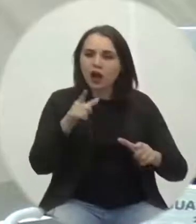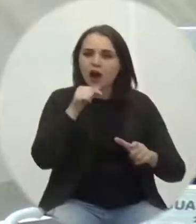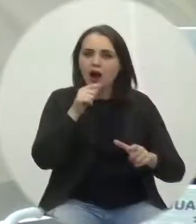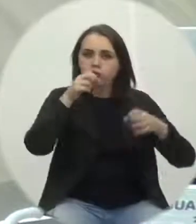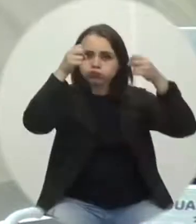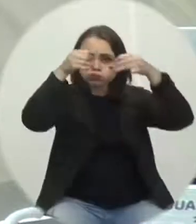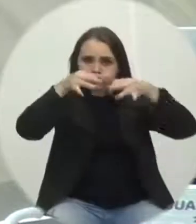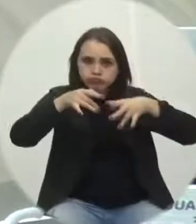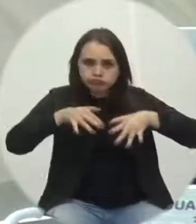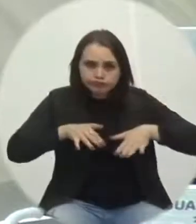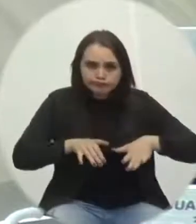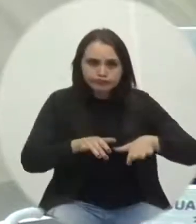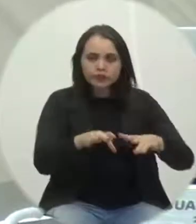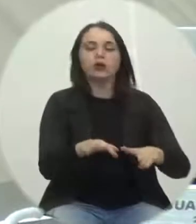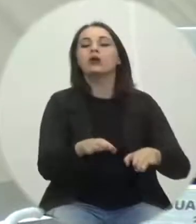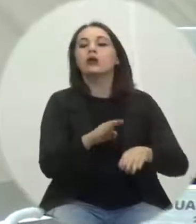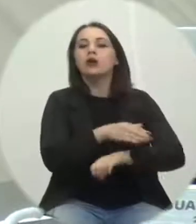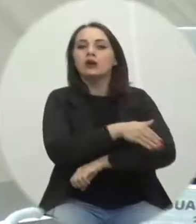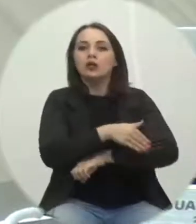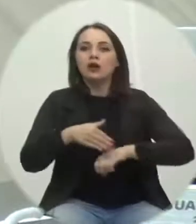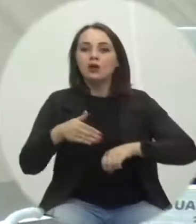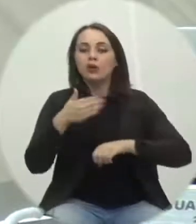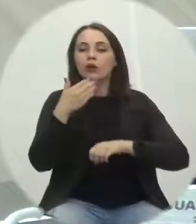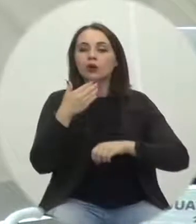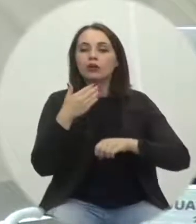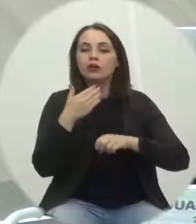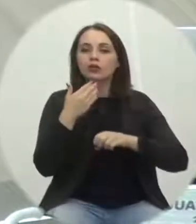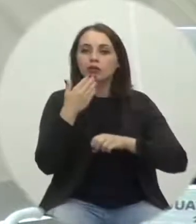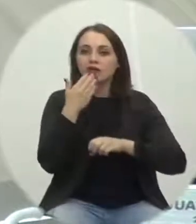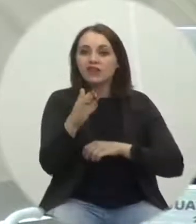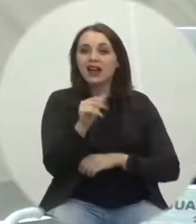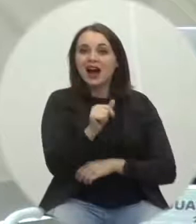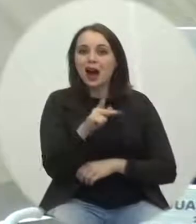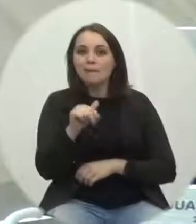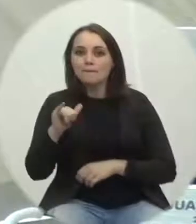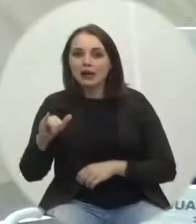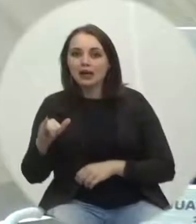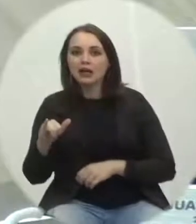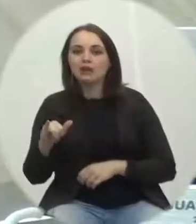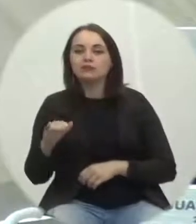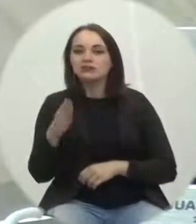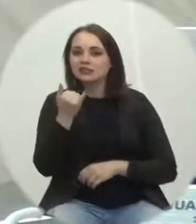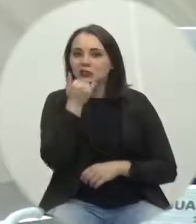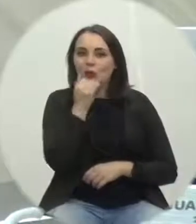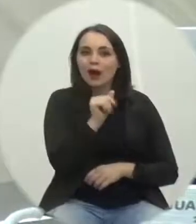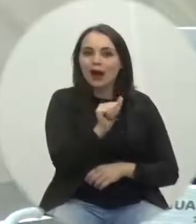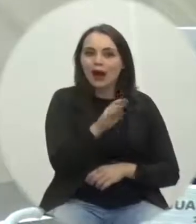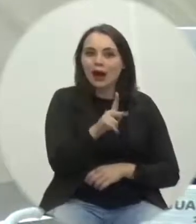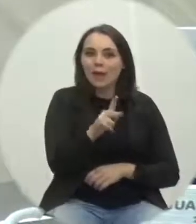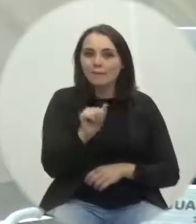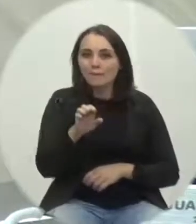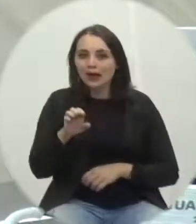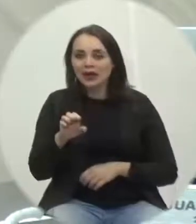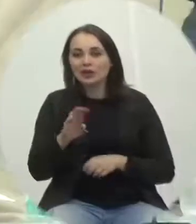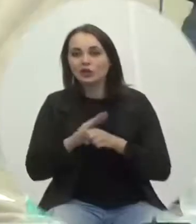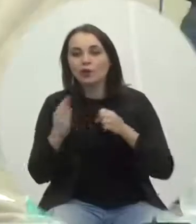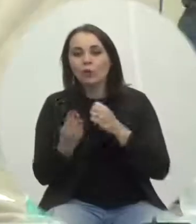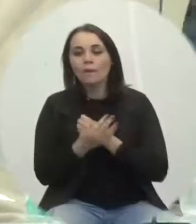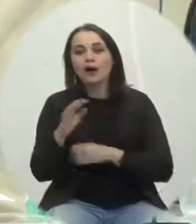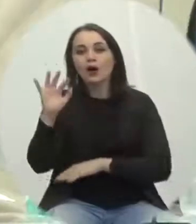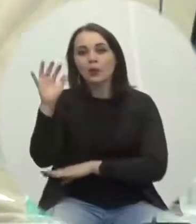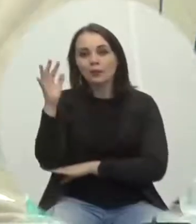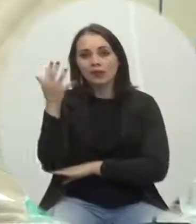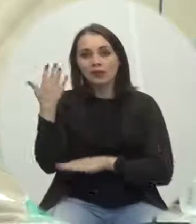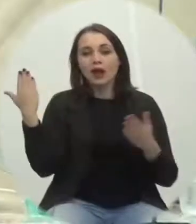na rua imigrante de Luca de fronte a pai bairro Pinheirinho Terminado o grande expediente passamos